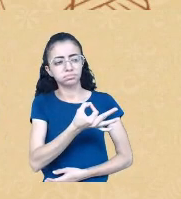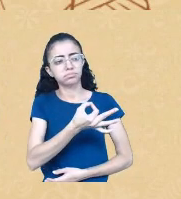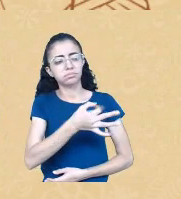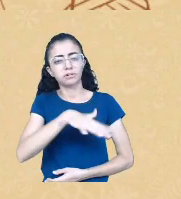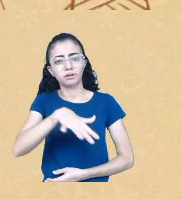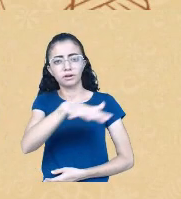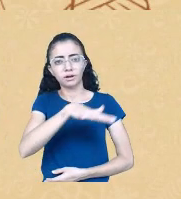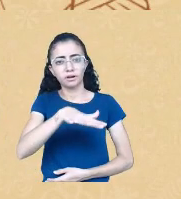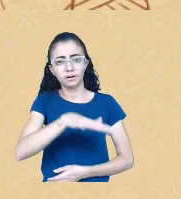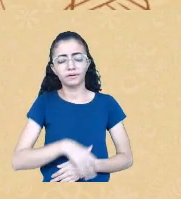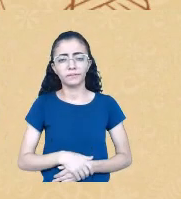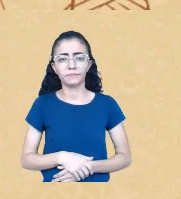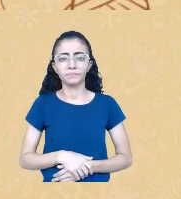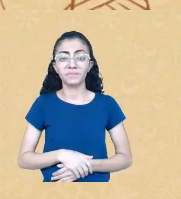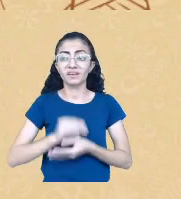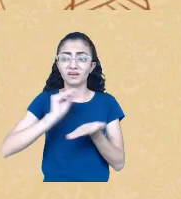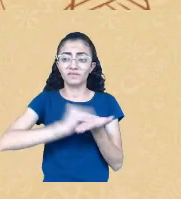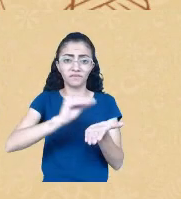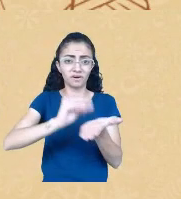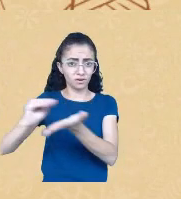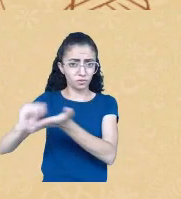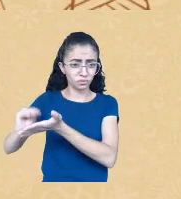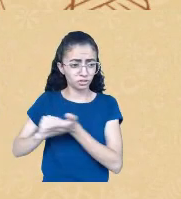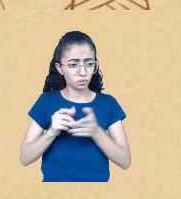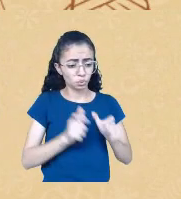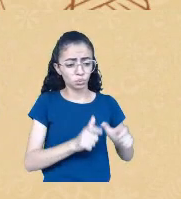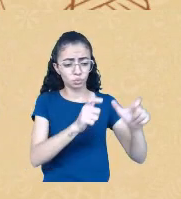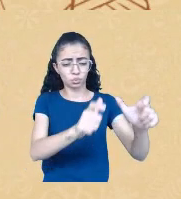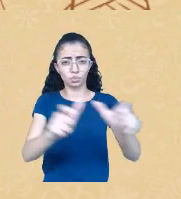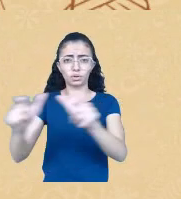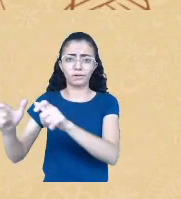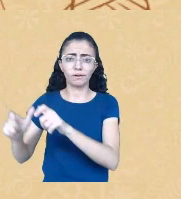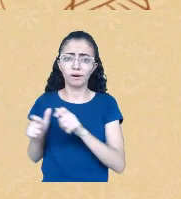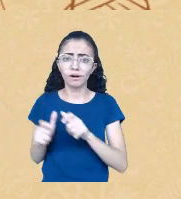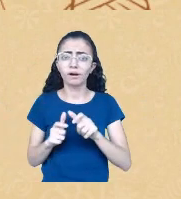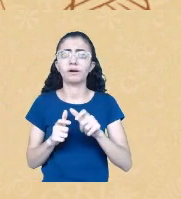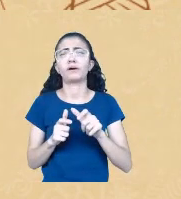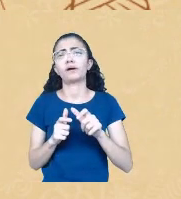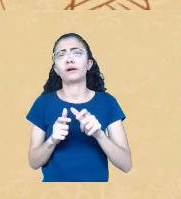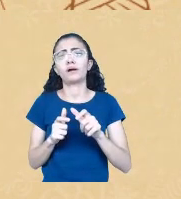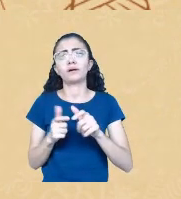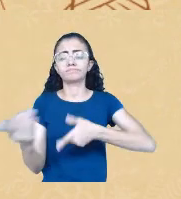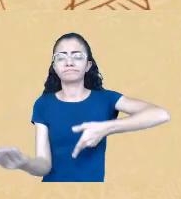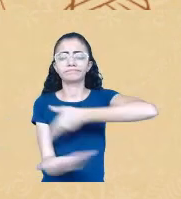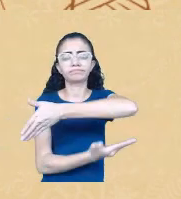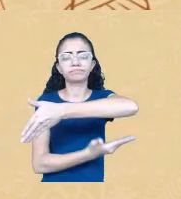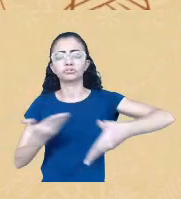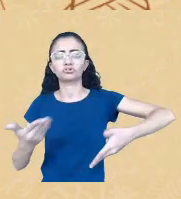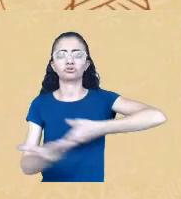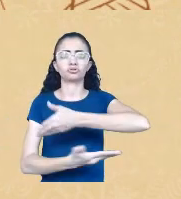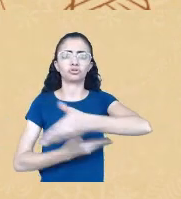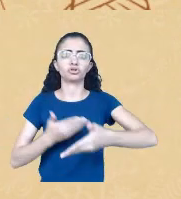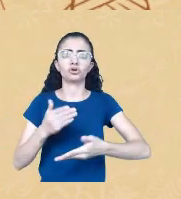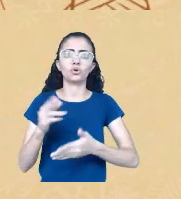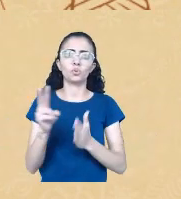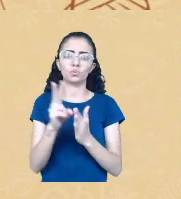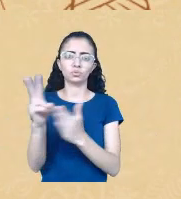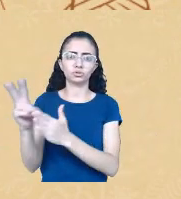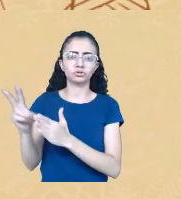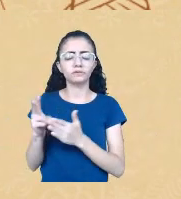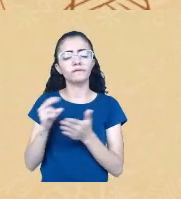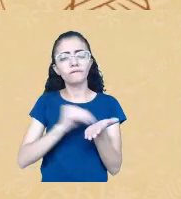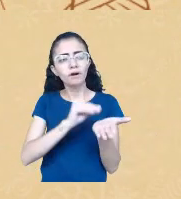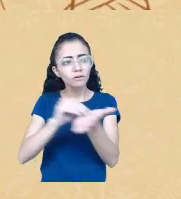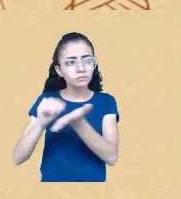maioria dos espaços na interlocução com povos indígenas, né? Então, o eu vou apresentar para vocês hoje é um